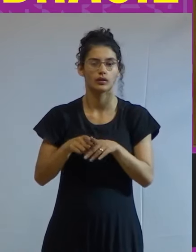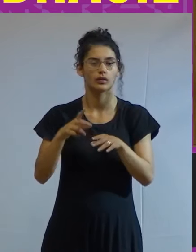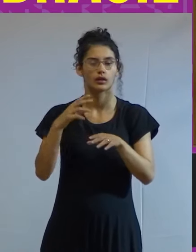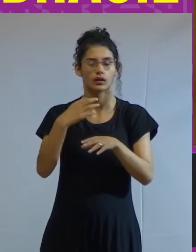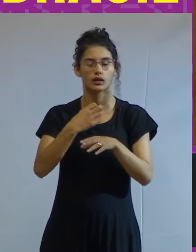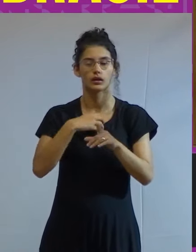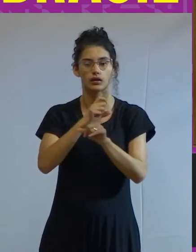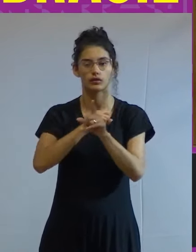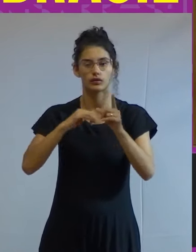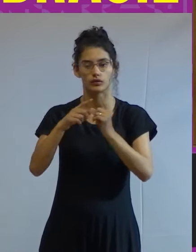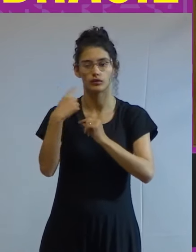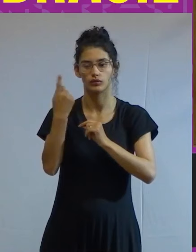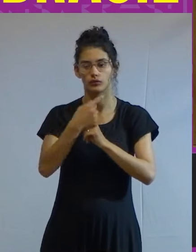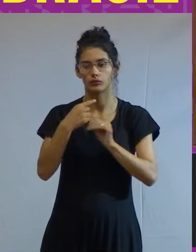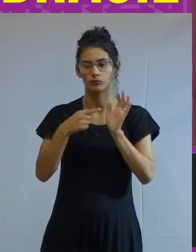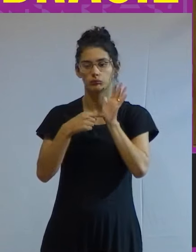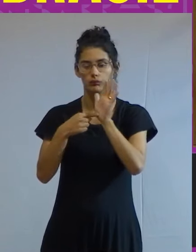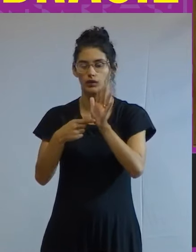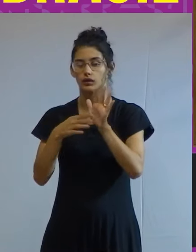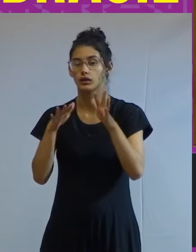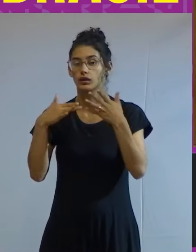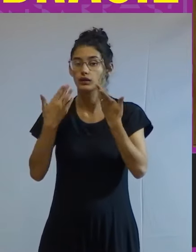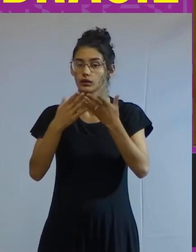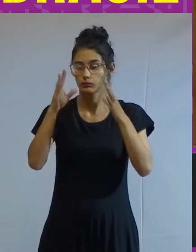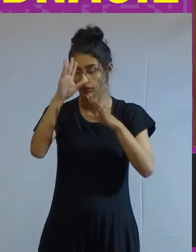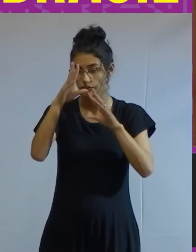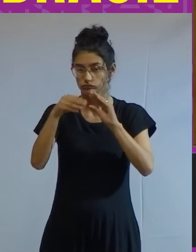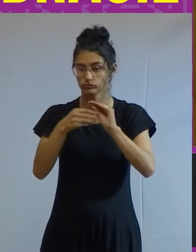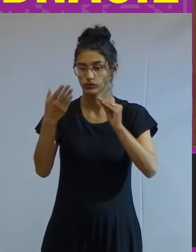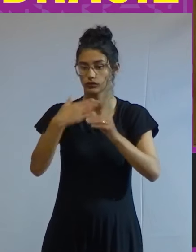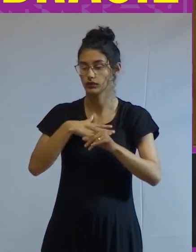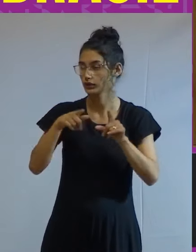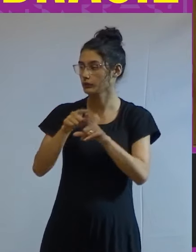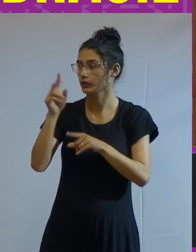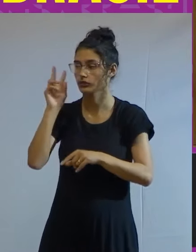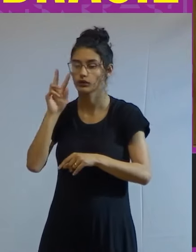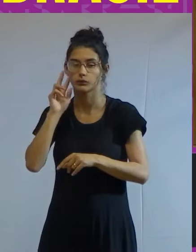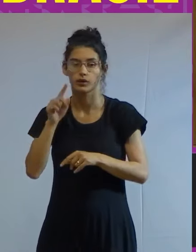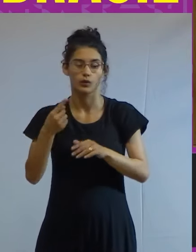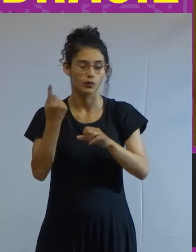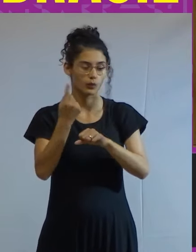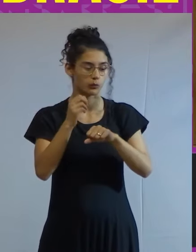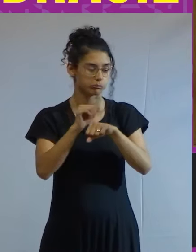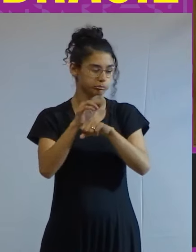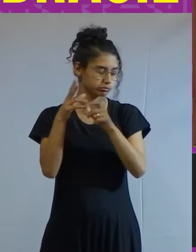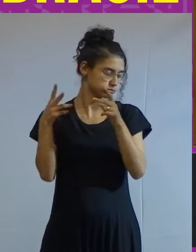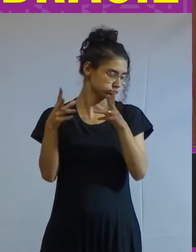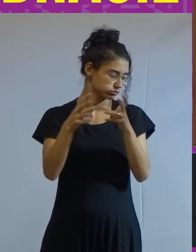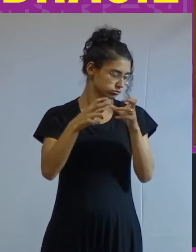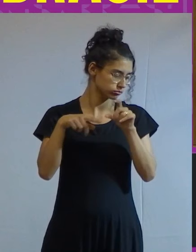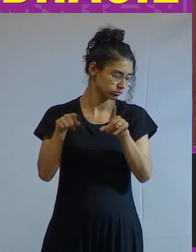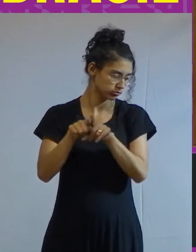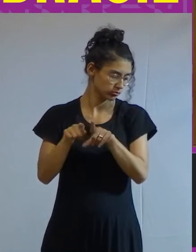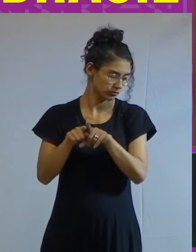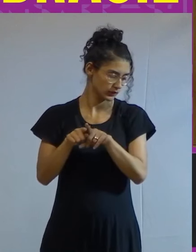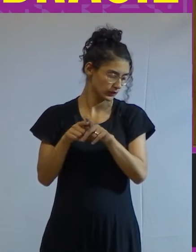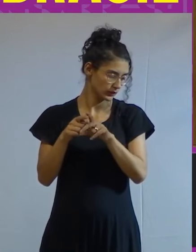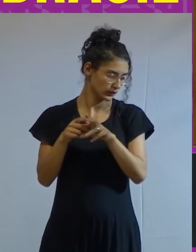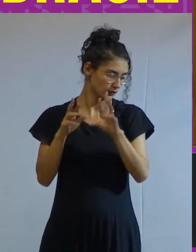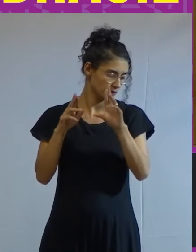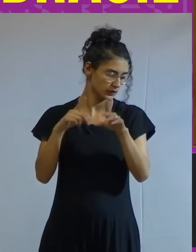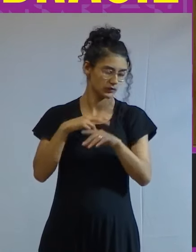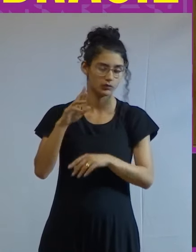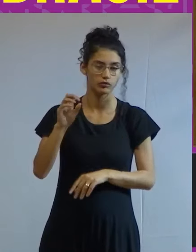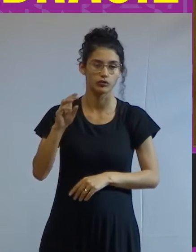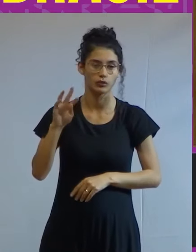social que nos marca então para concluir gostaria de recordar uma sugestiva observação a esse respeito de